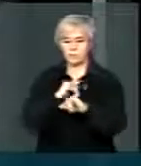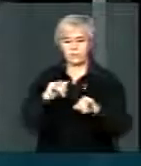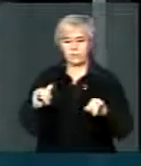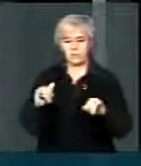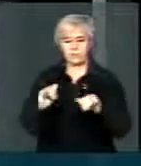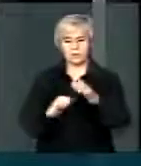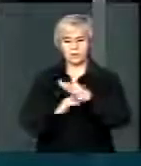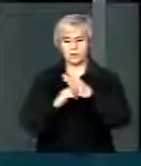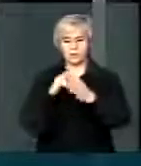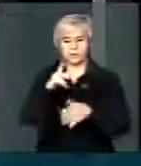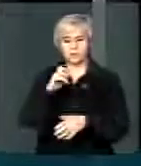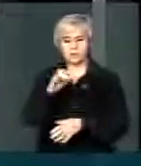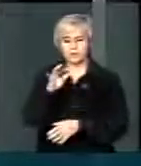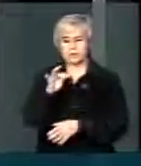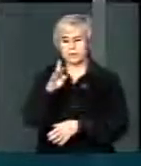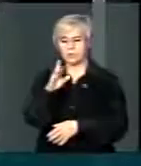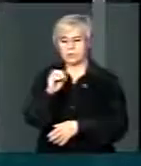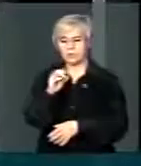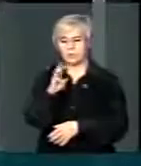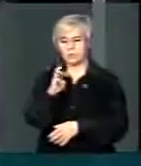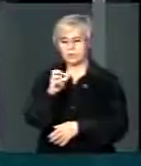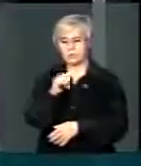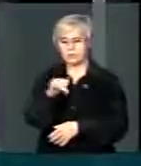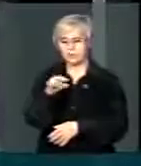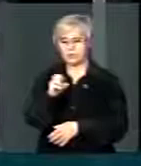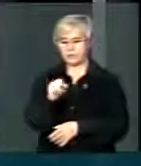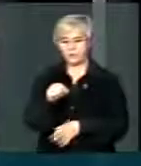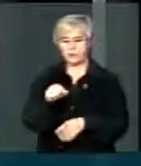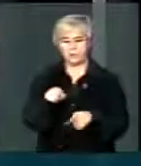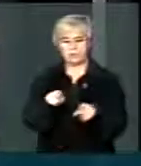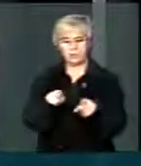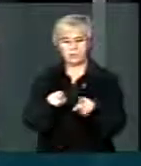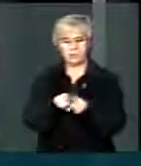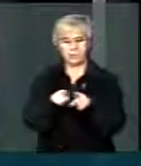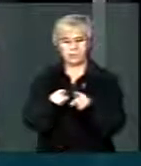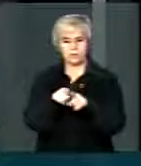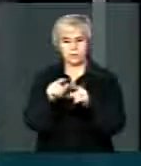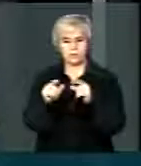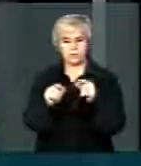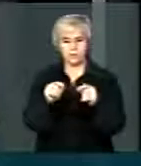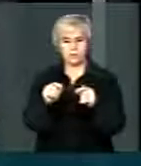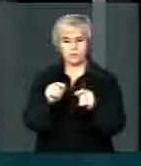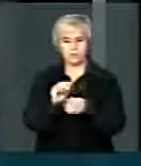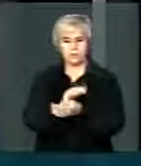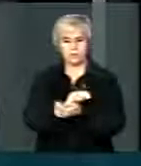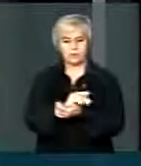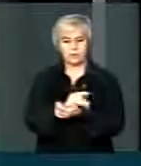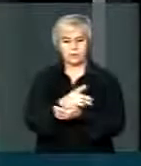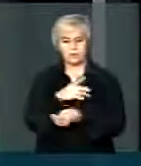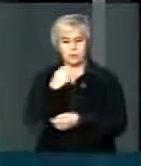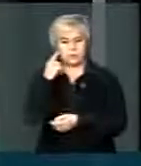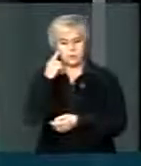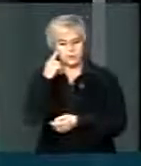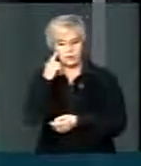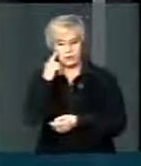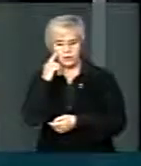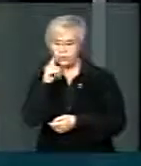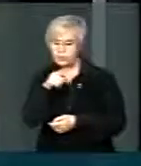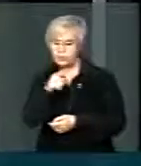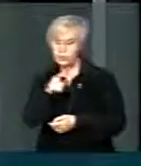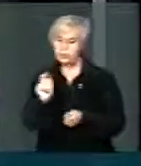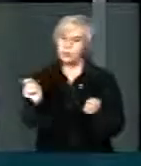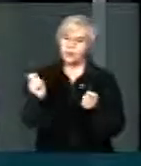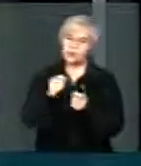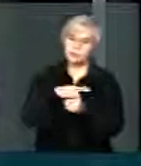e a auditagem externa do balanço da Petrobras, como um salto positivo do ponto de vista da companhia. Mas